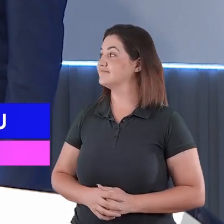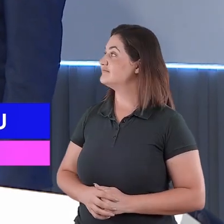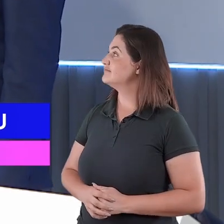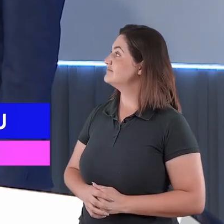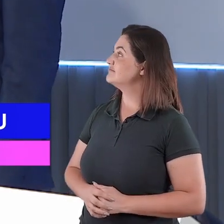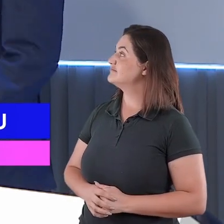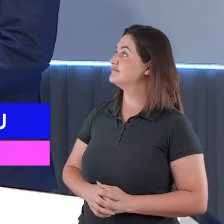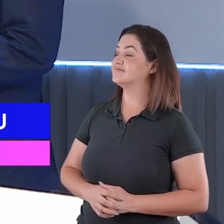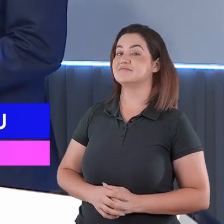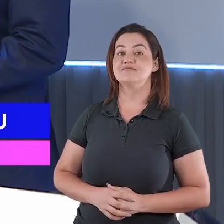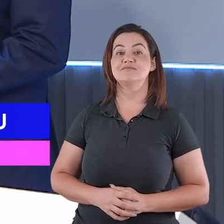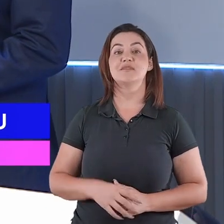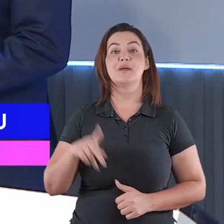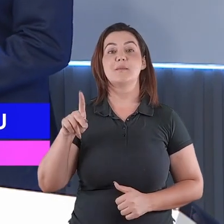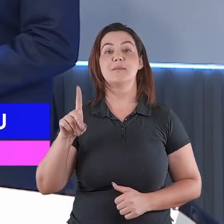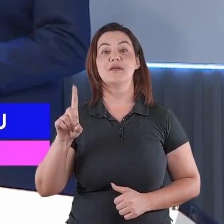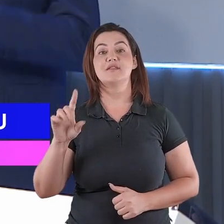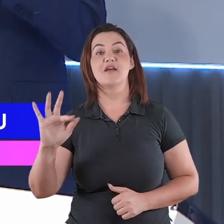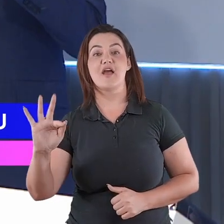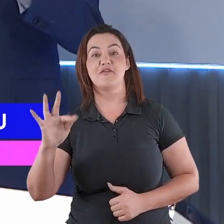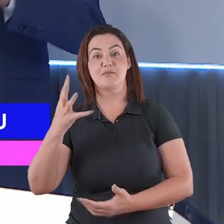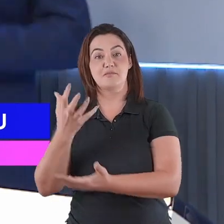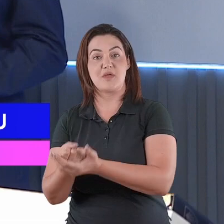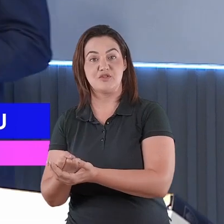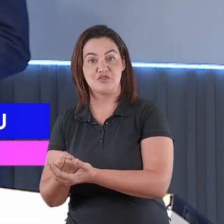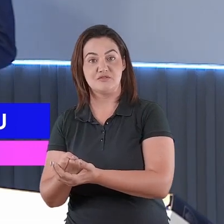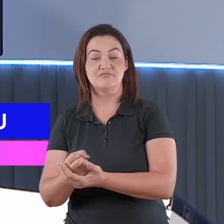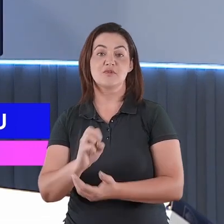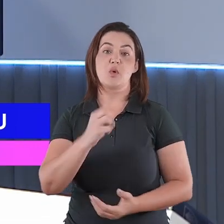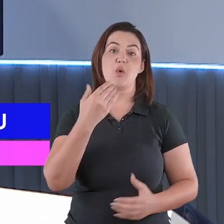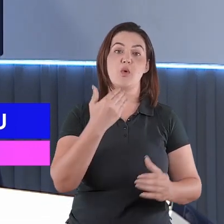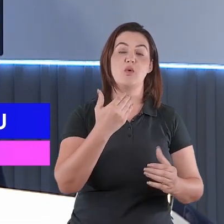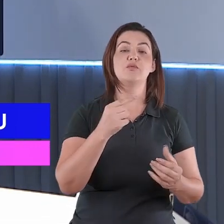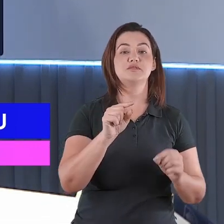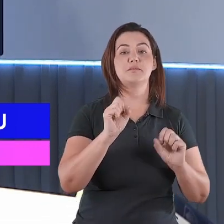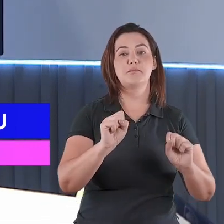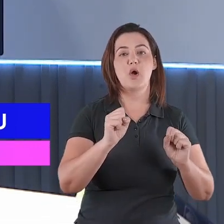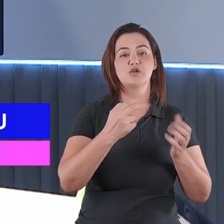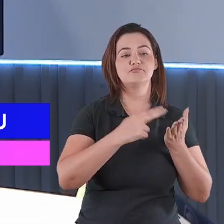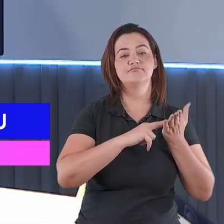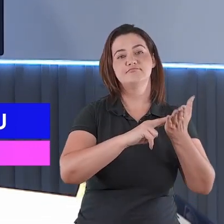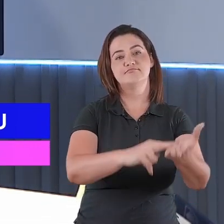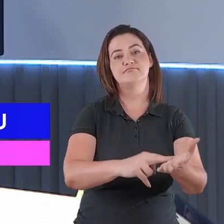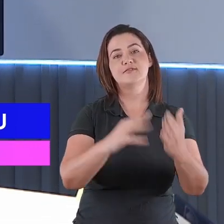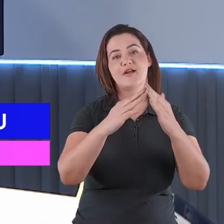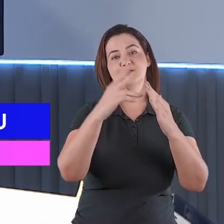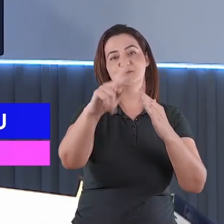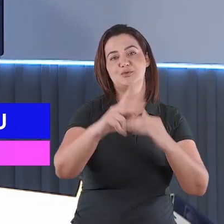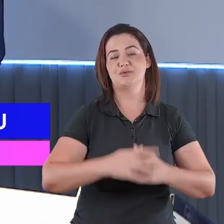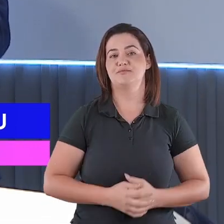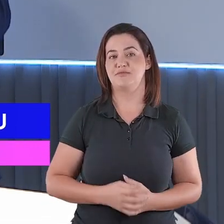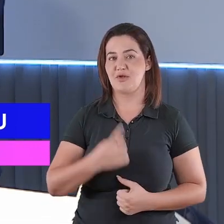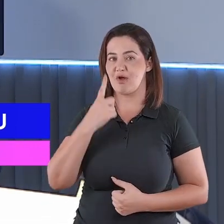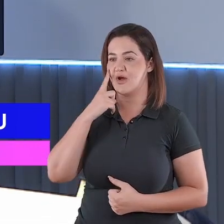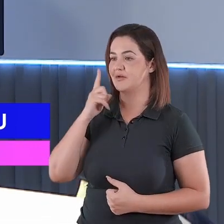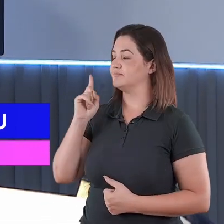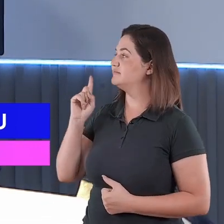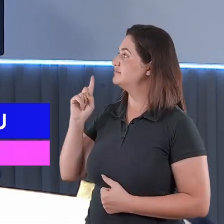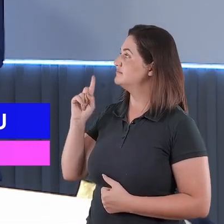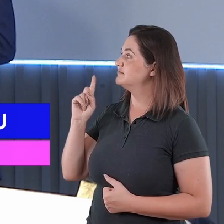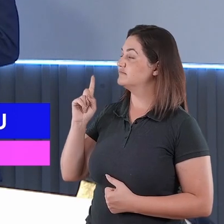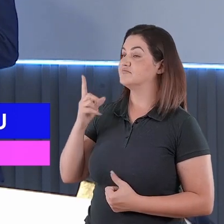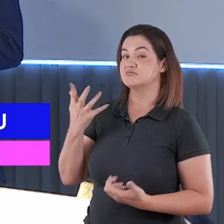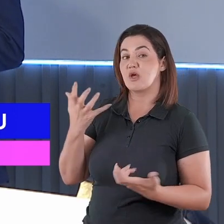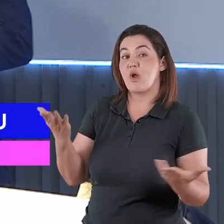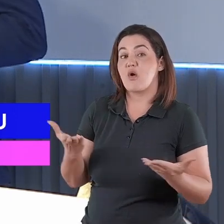Baixar em PDF ou receber pelo correio. Você tem duas opções. Digamos que você queira baixar em PDF para ter o material